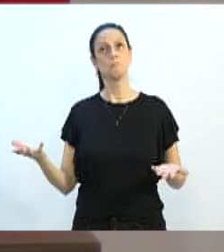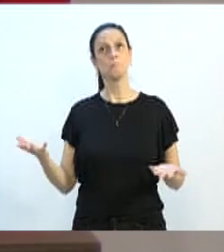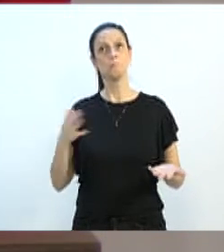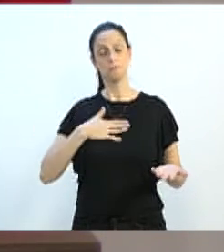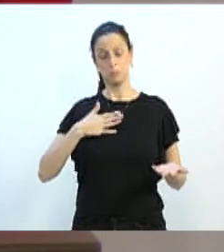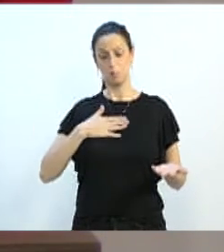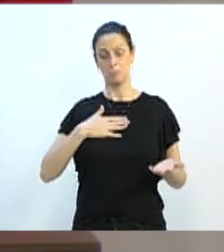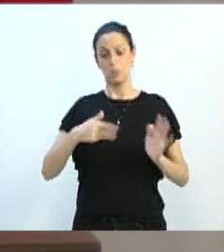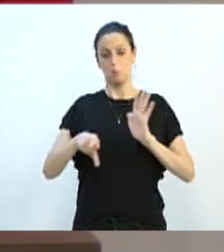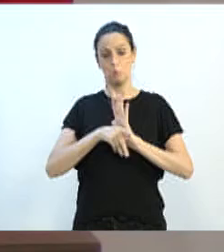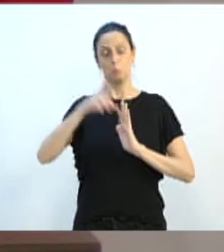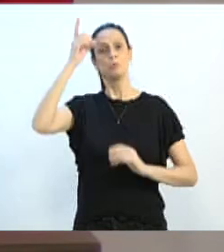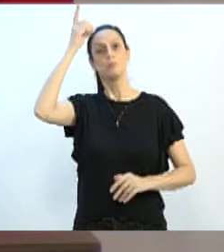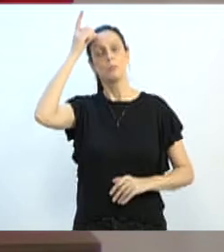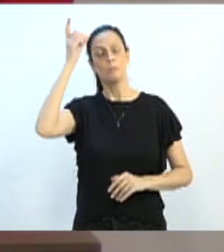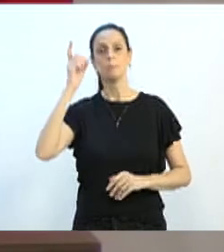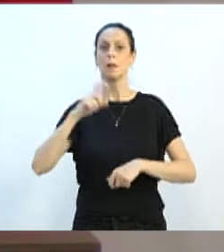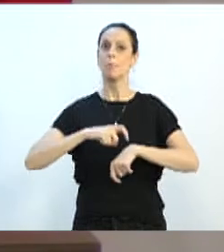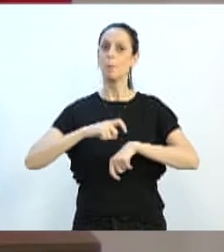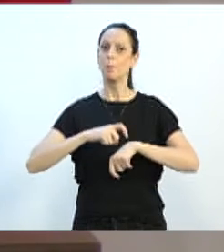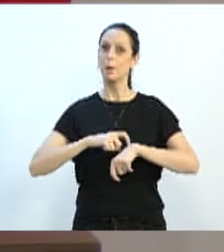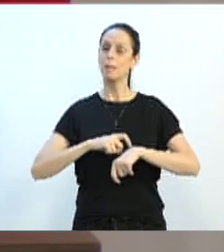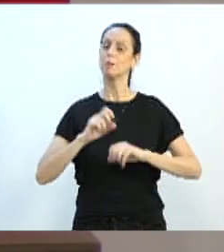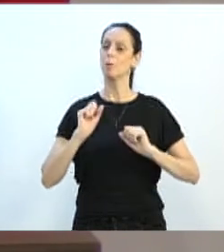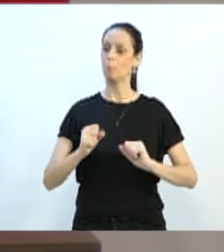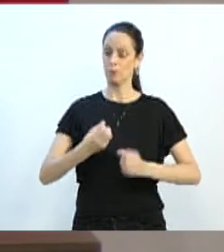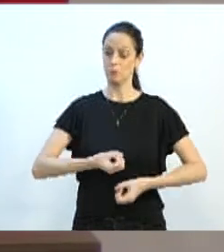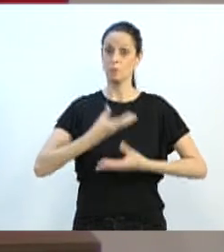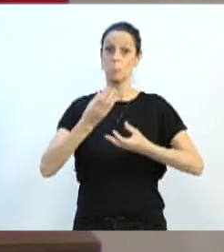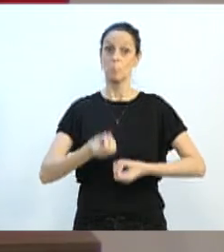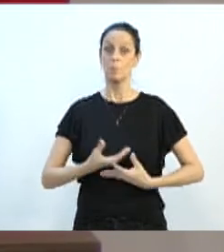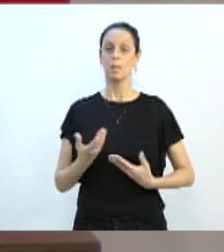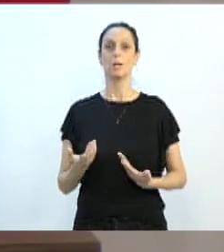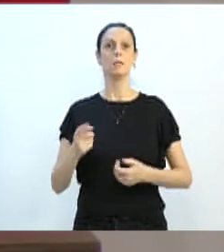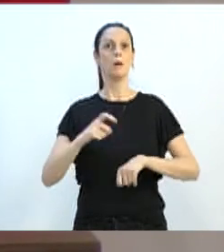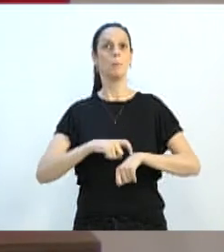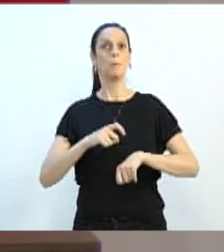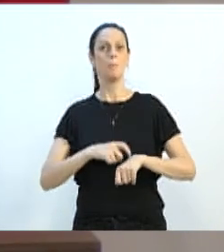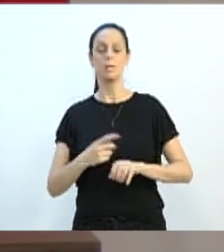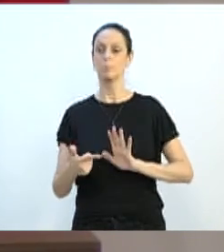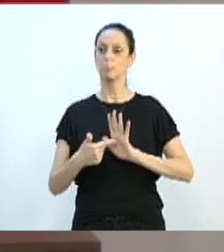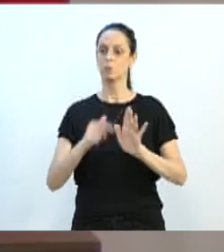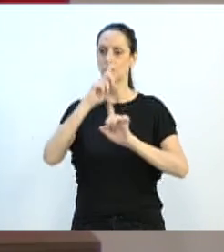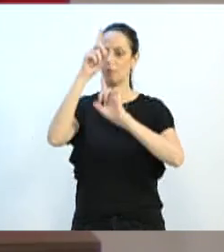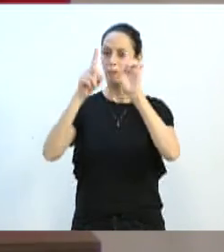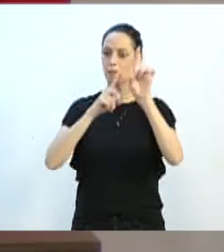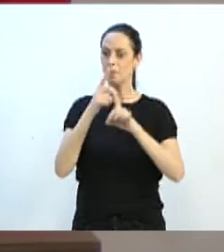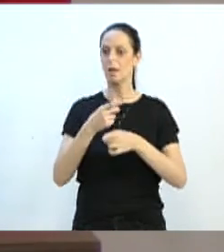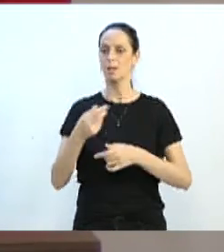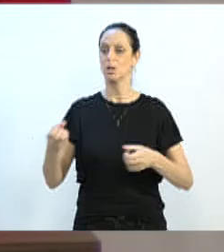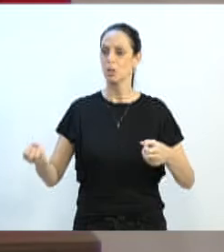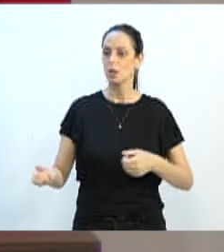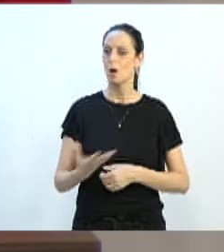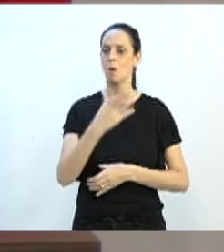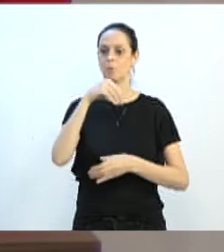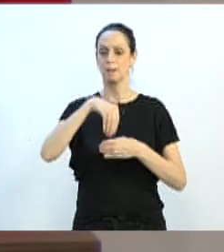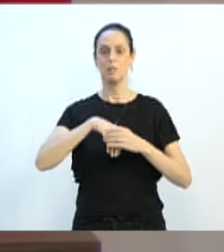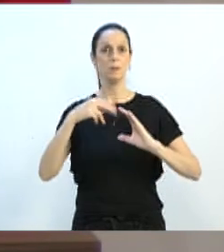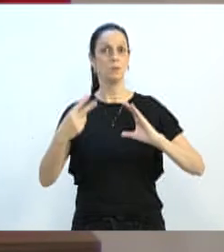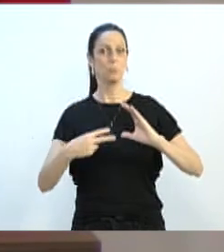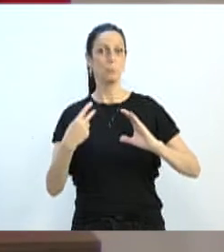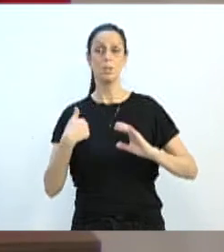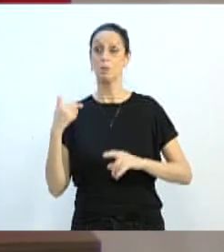como um dom. É o momento em que a pessoa pode se expressar. É o momento de trazer ideias novas para um parlamento. É o momento de dar a sua